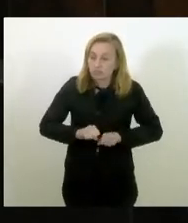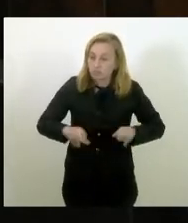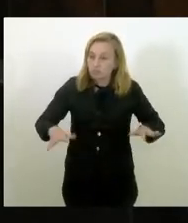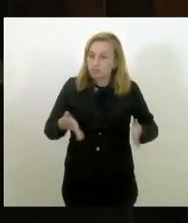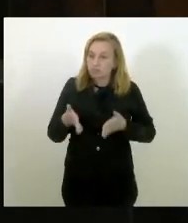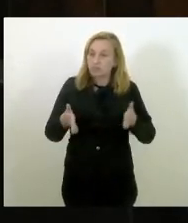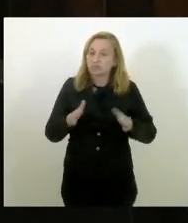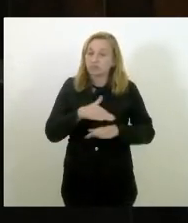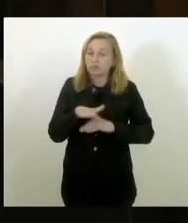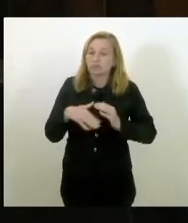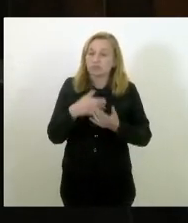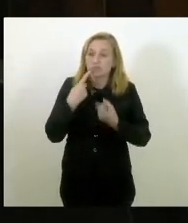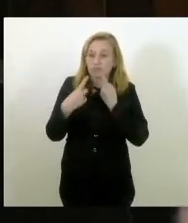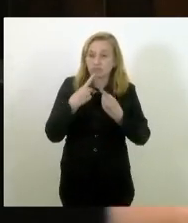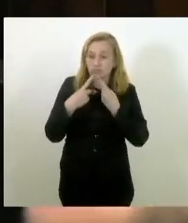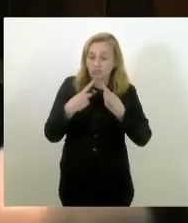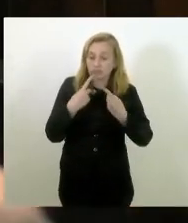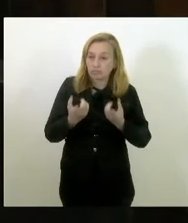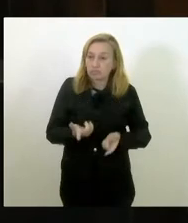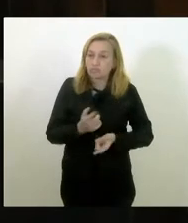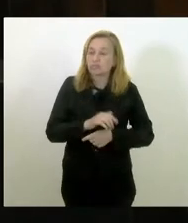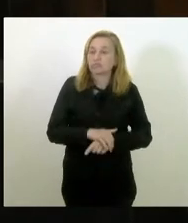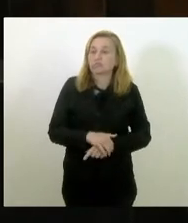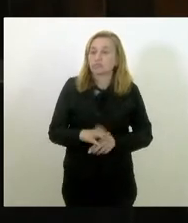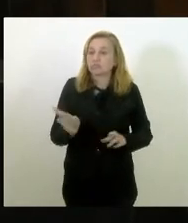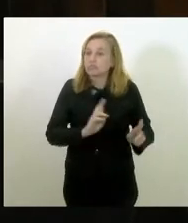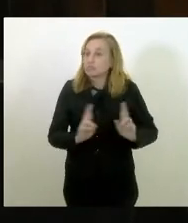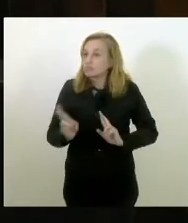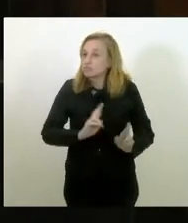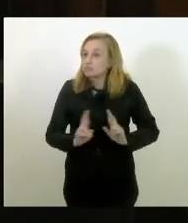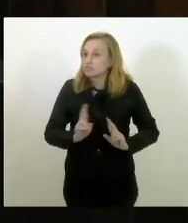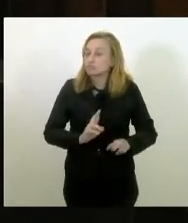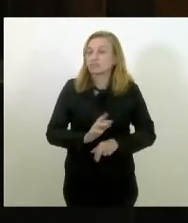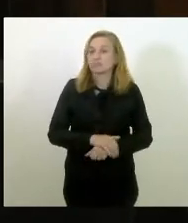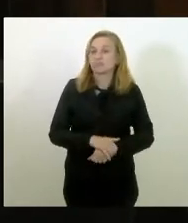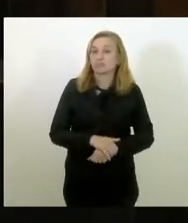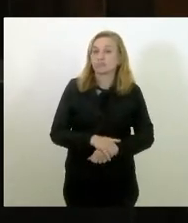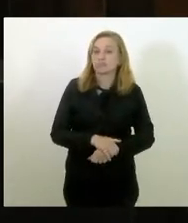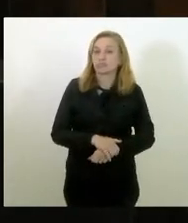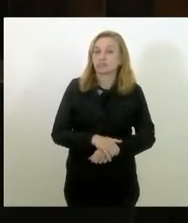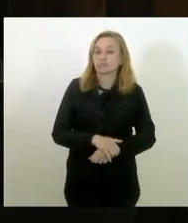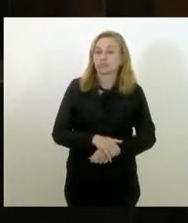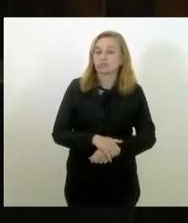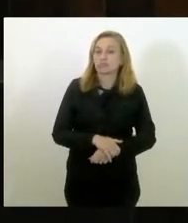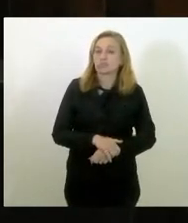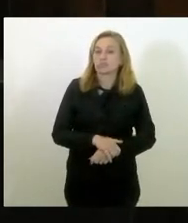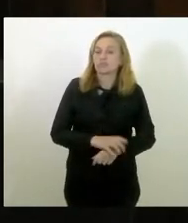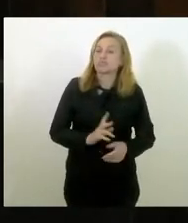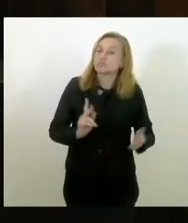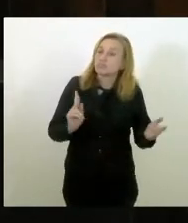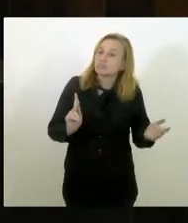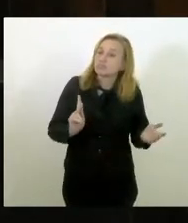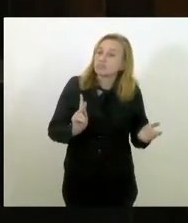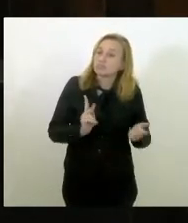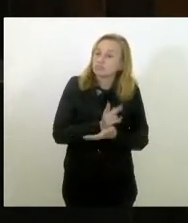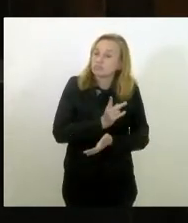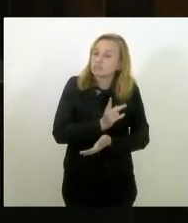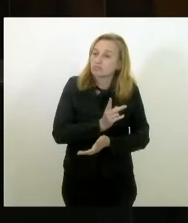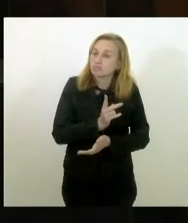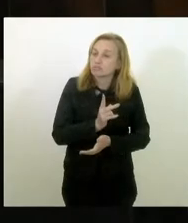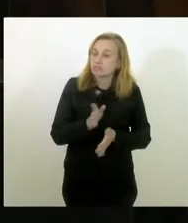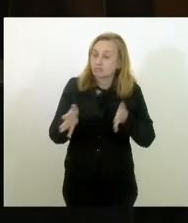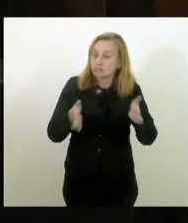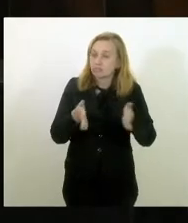relativo aos despejos ocorridos em plena pandemia.